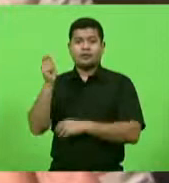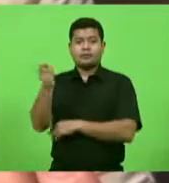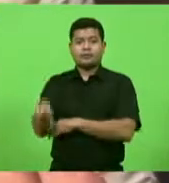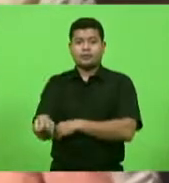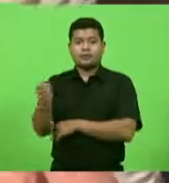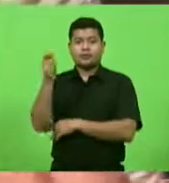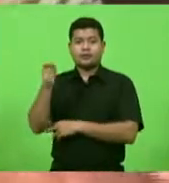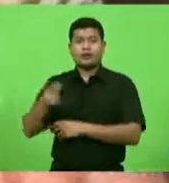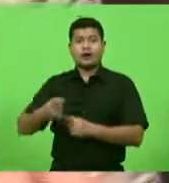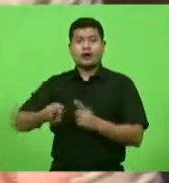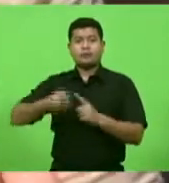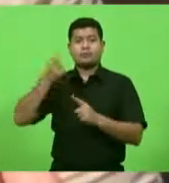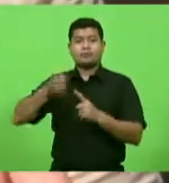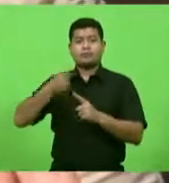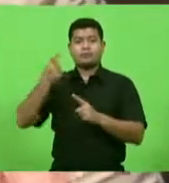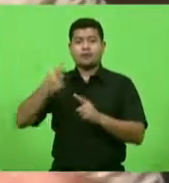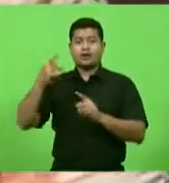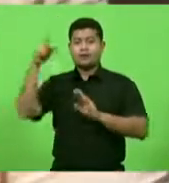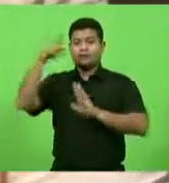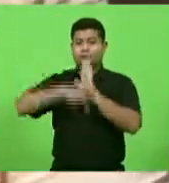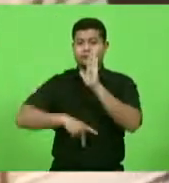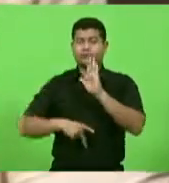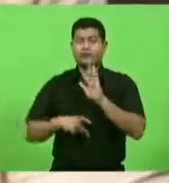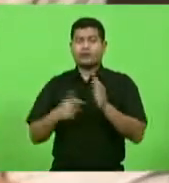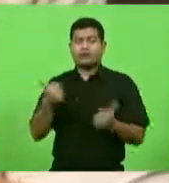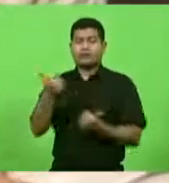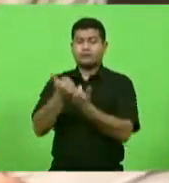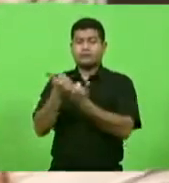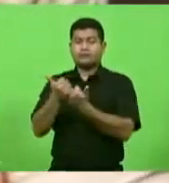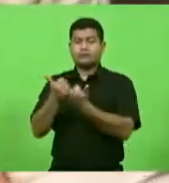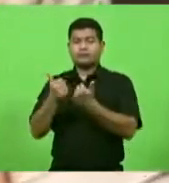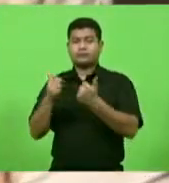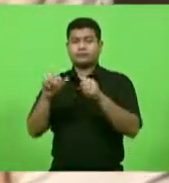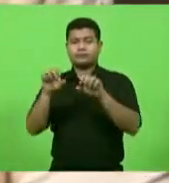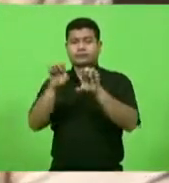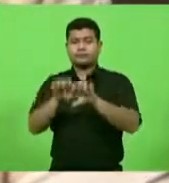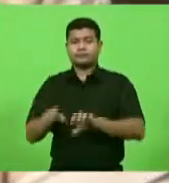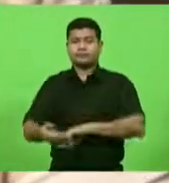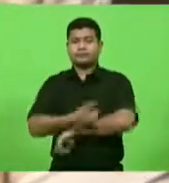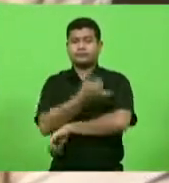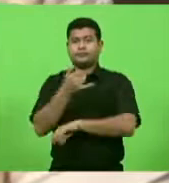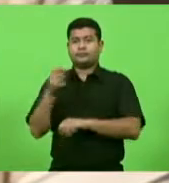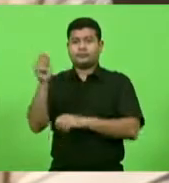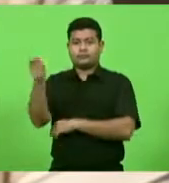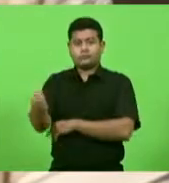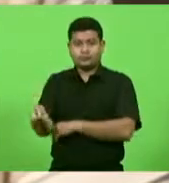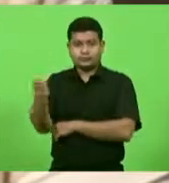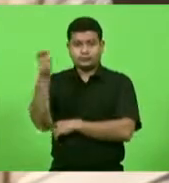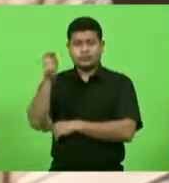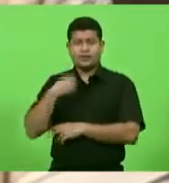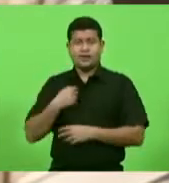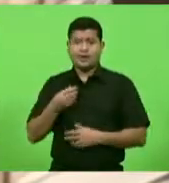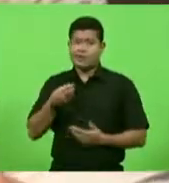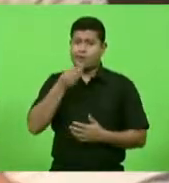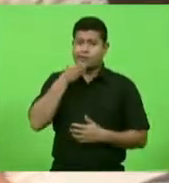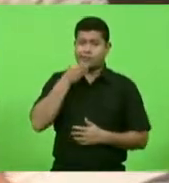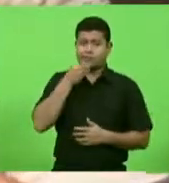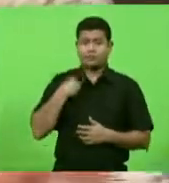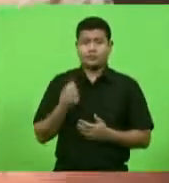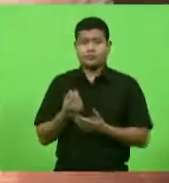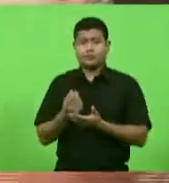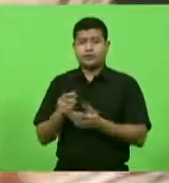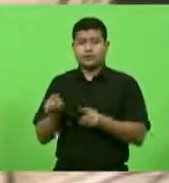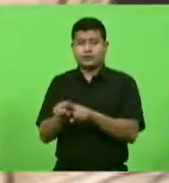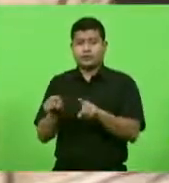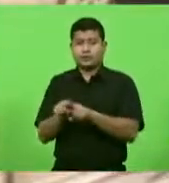catarinense de apoio à infraestrutura pesqueira e claro os investimentos na área de regularização